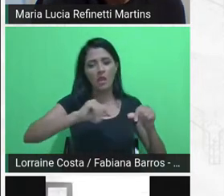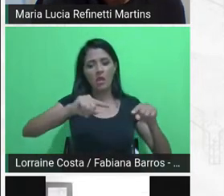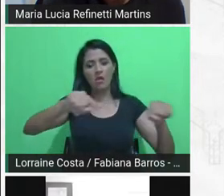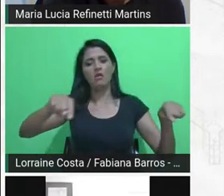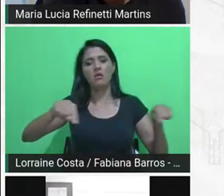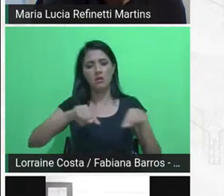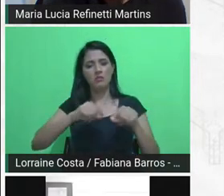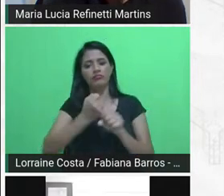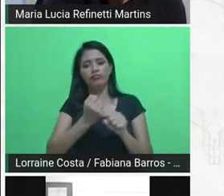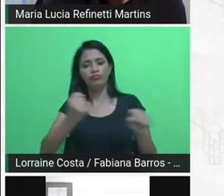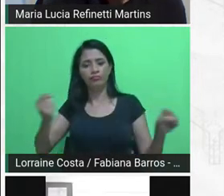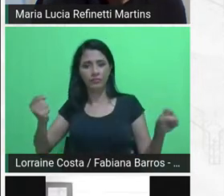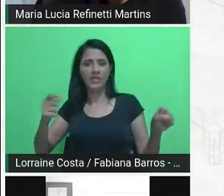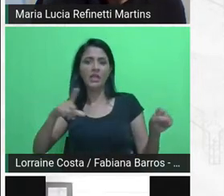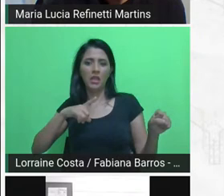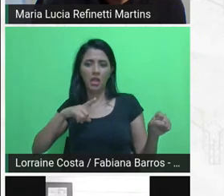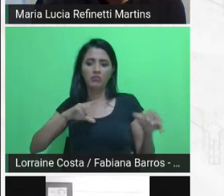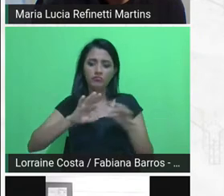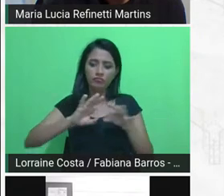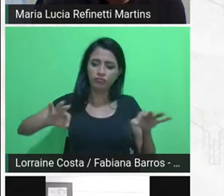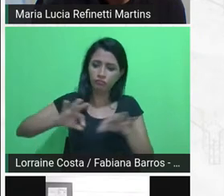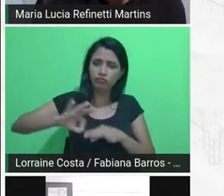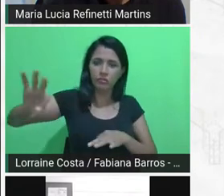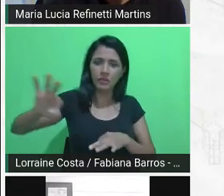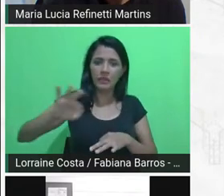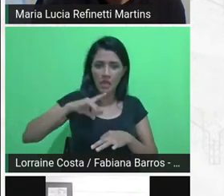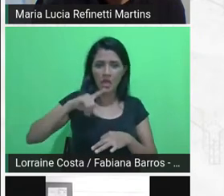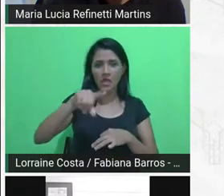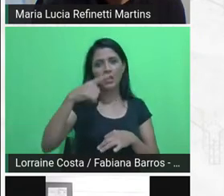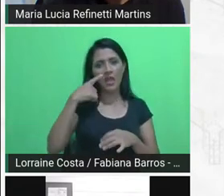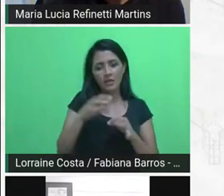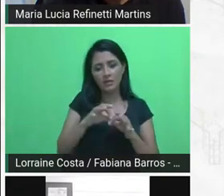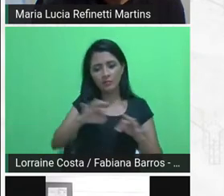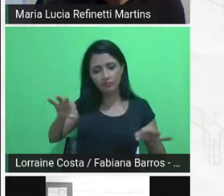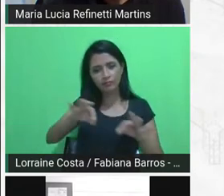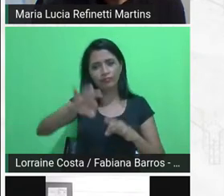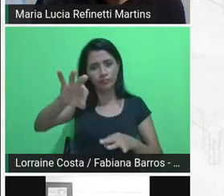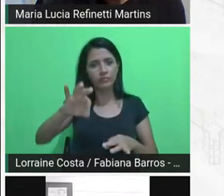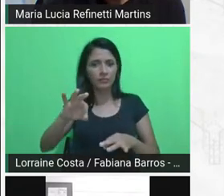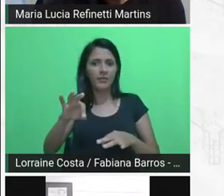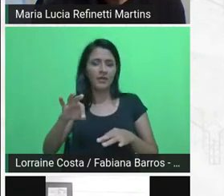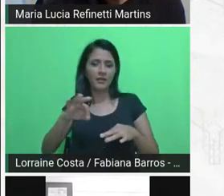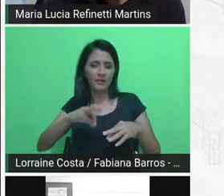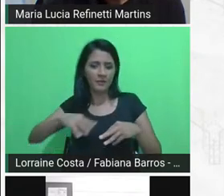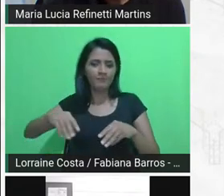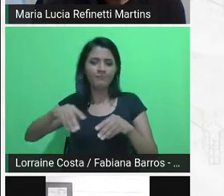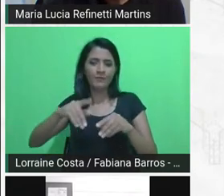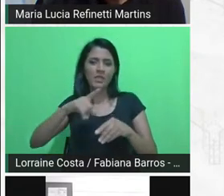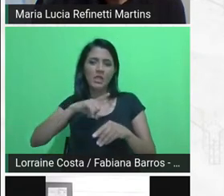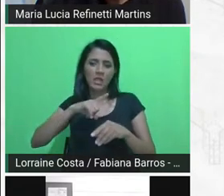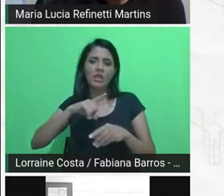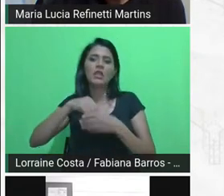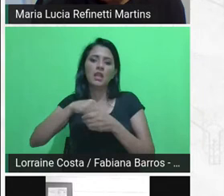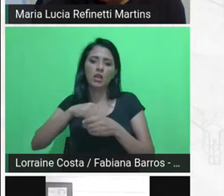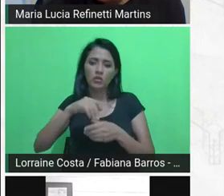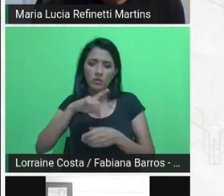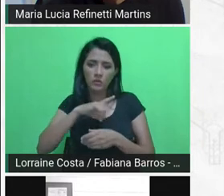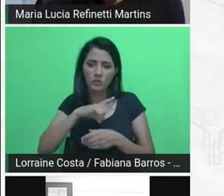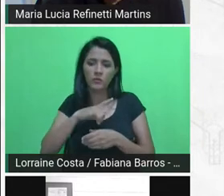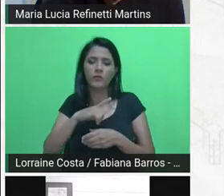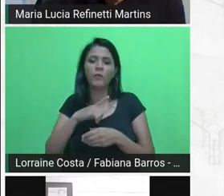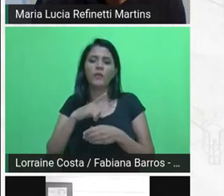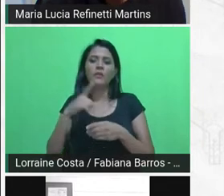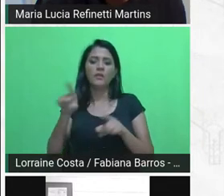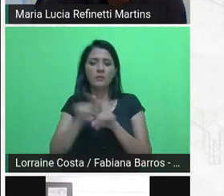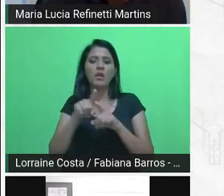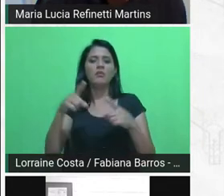material. E ao ter essa dimensão material, está envolvida uma dimensão de disputa,